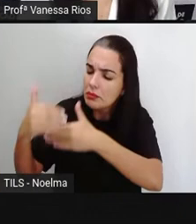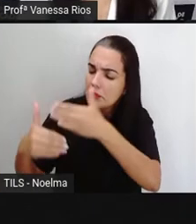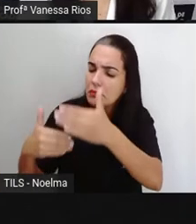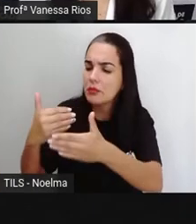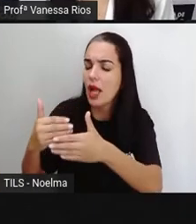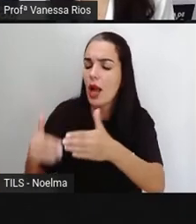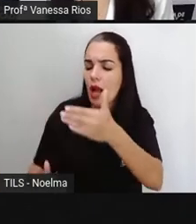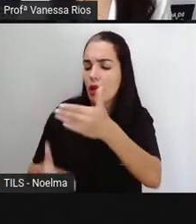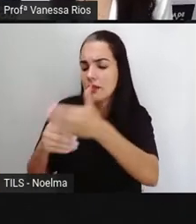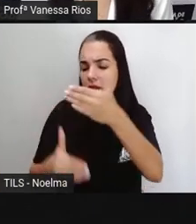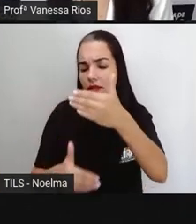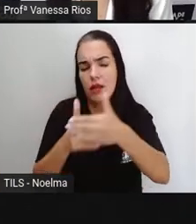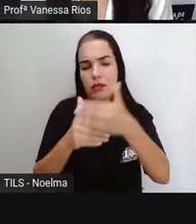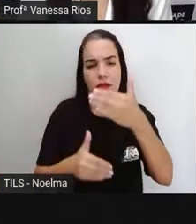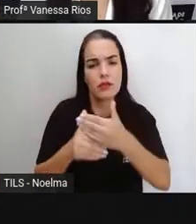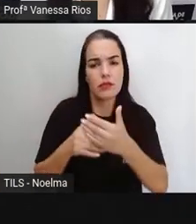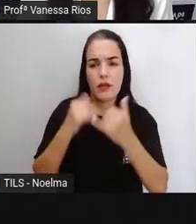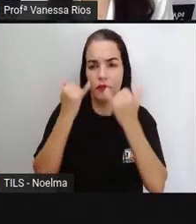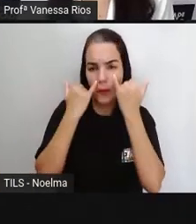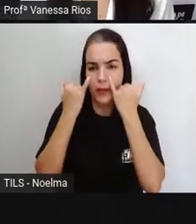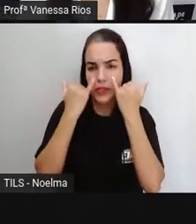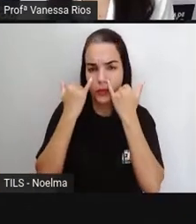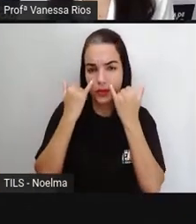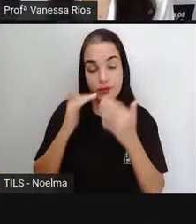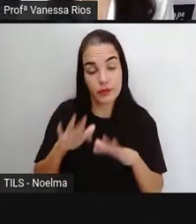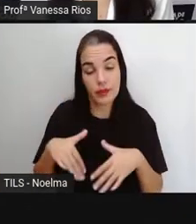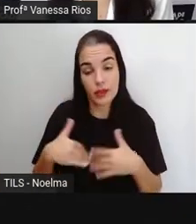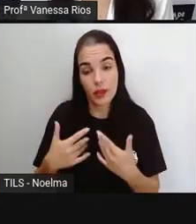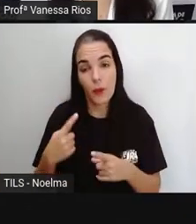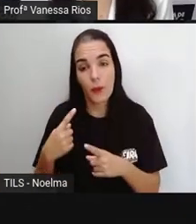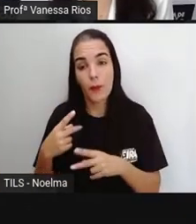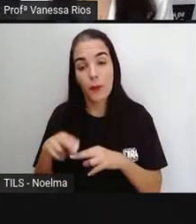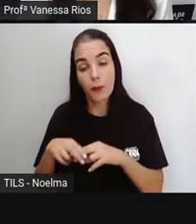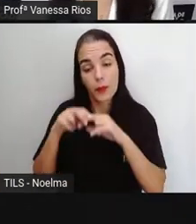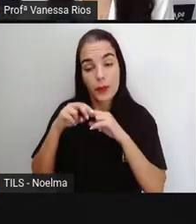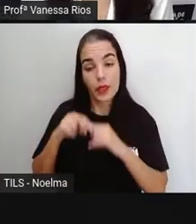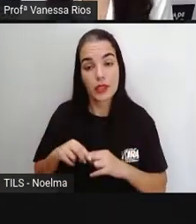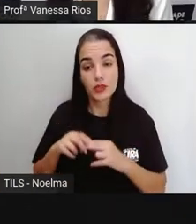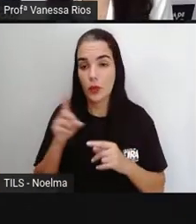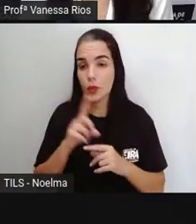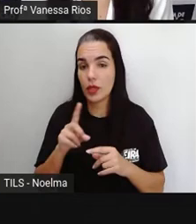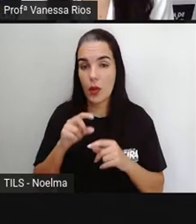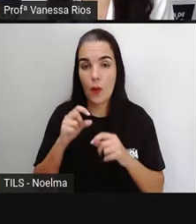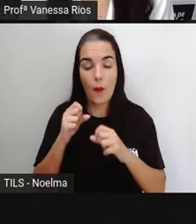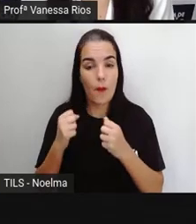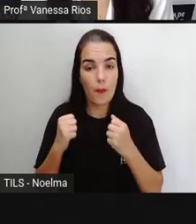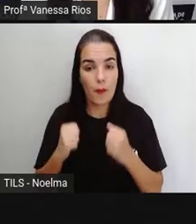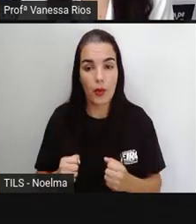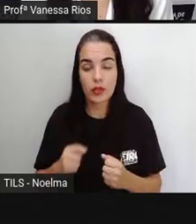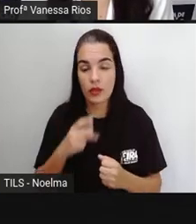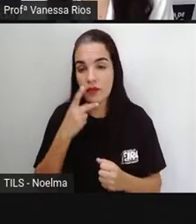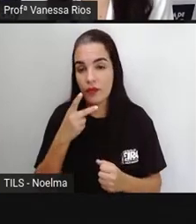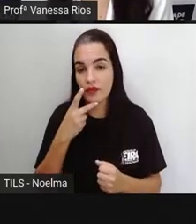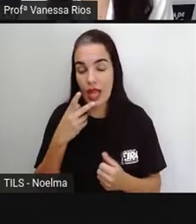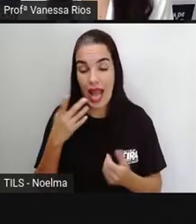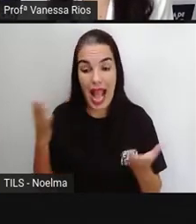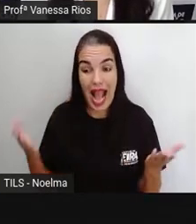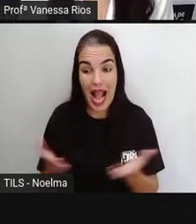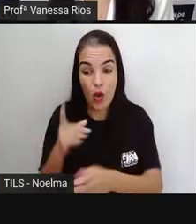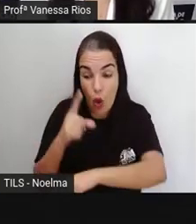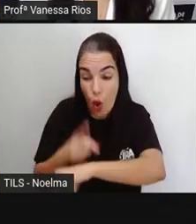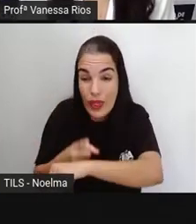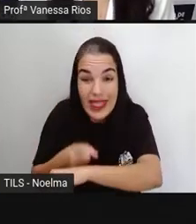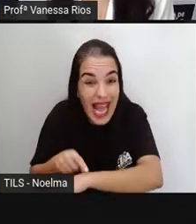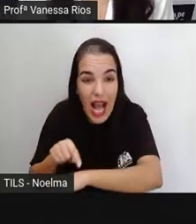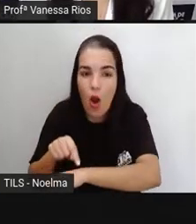complementação, né? Das informações. Então, por isso, também, né? Não trata de algo que está acontecendo no